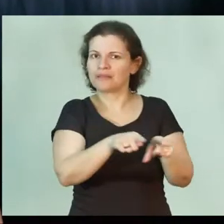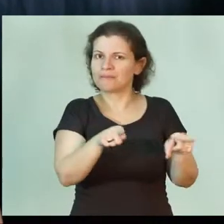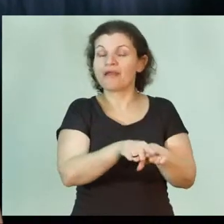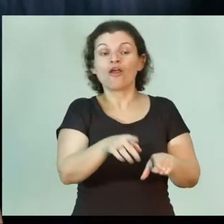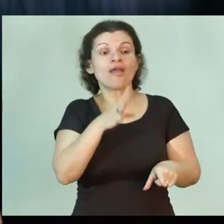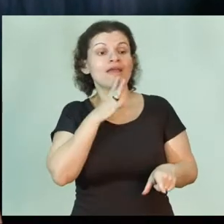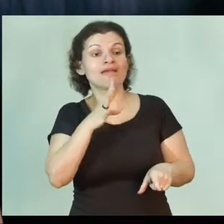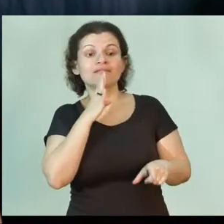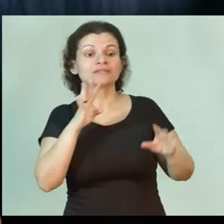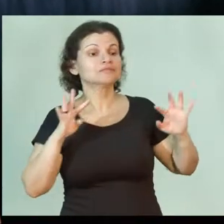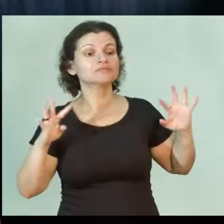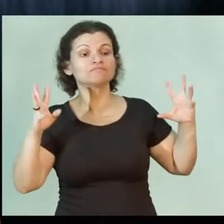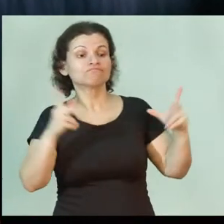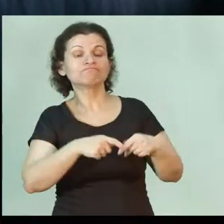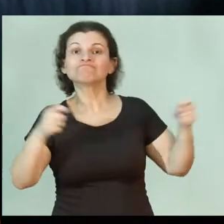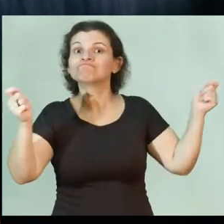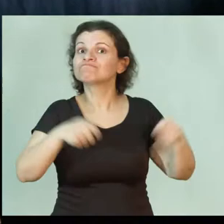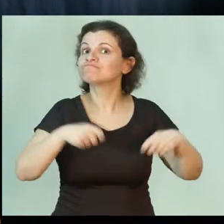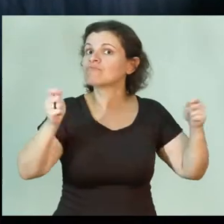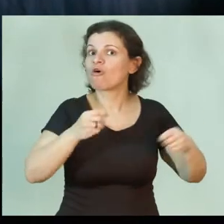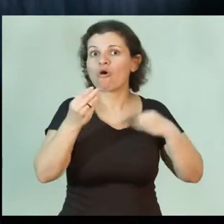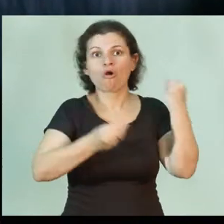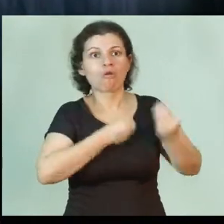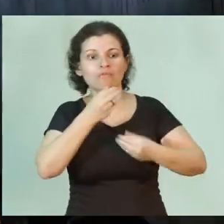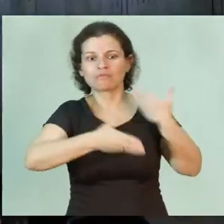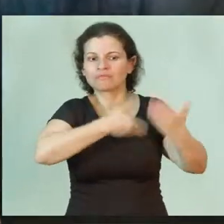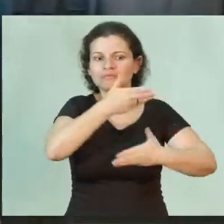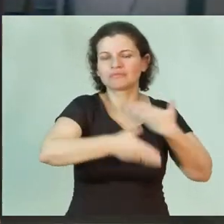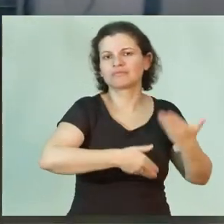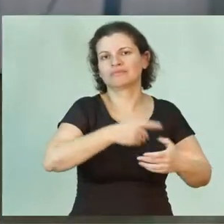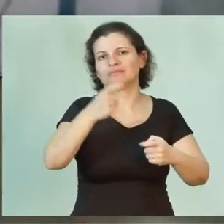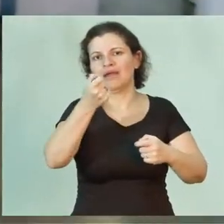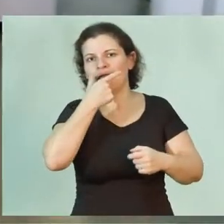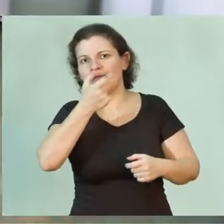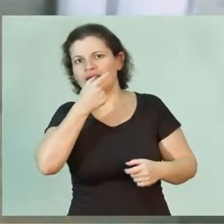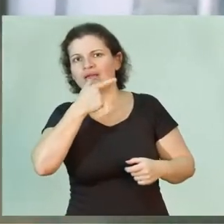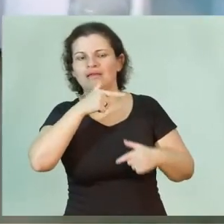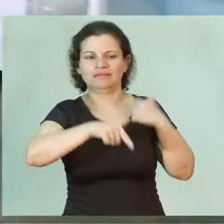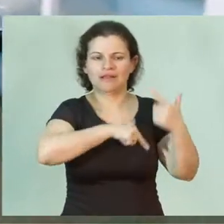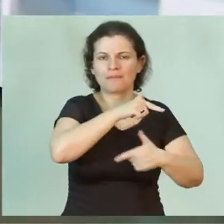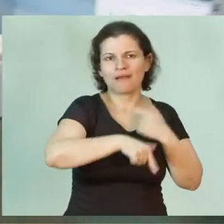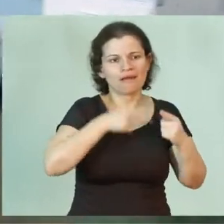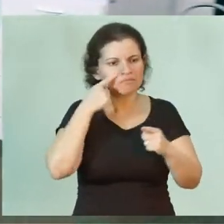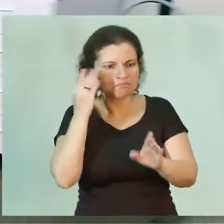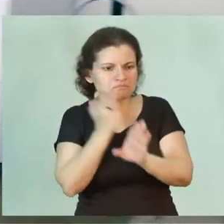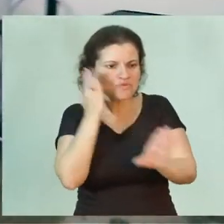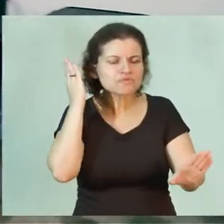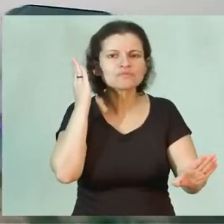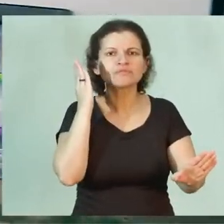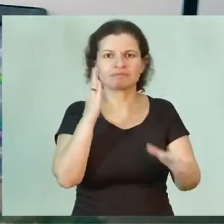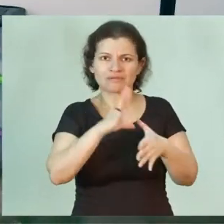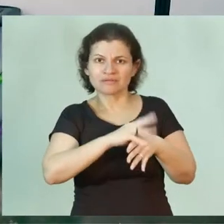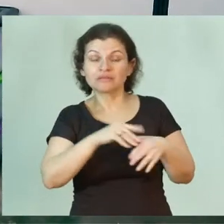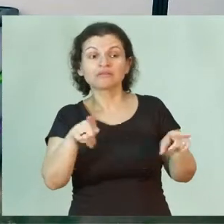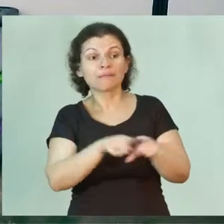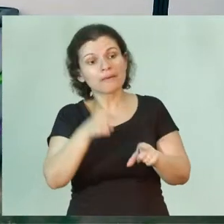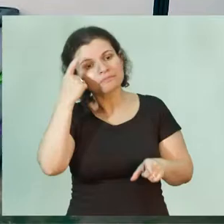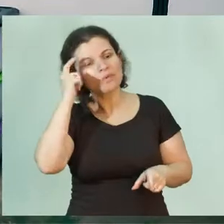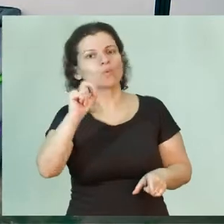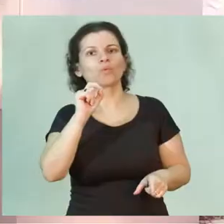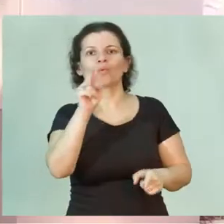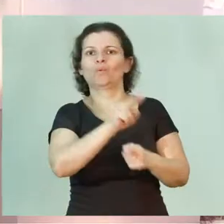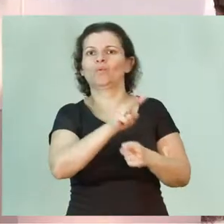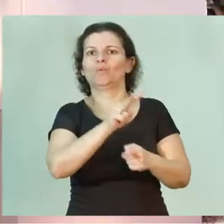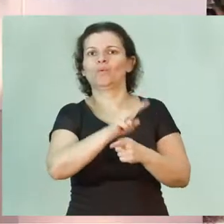e de conhecer todas as possibilidades de se desenvolver o medicamento, de se trabalhar em diagnóstico e